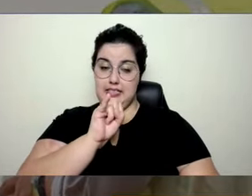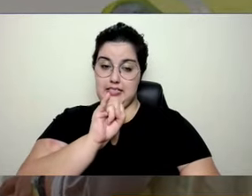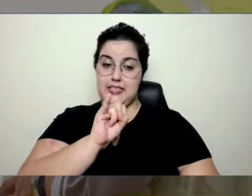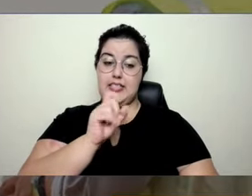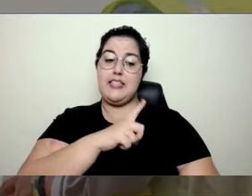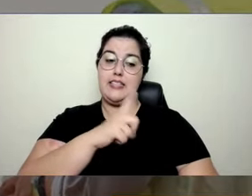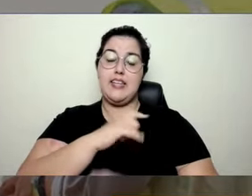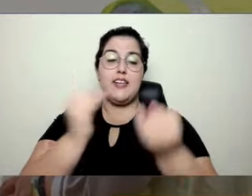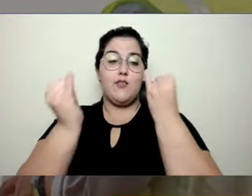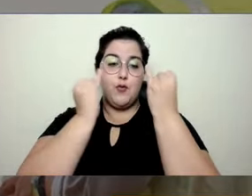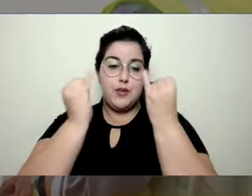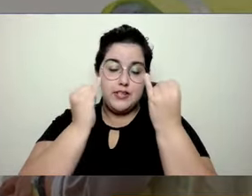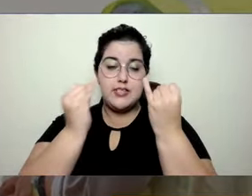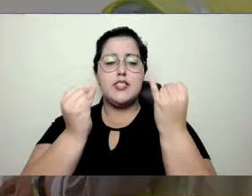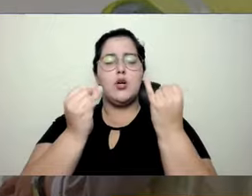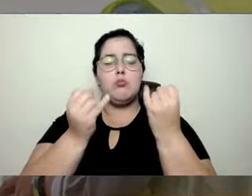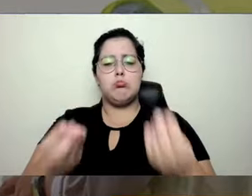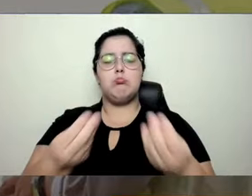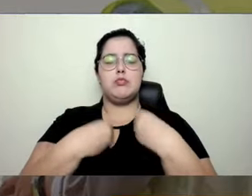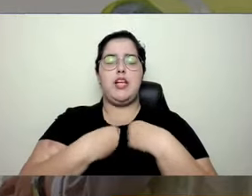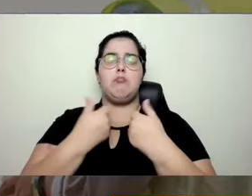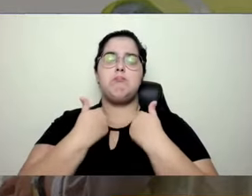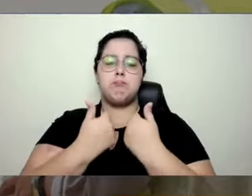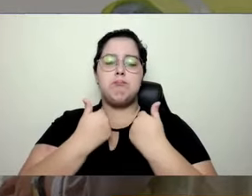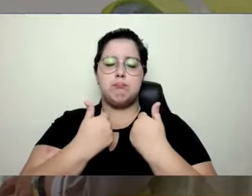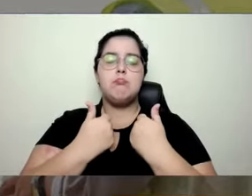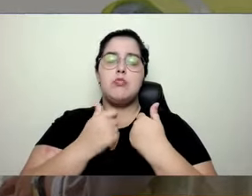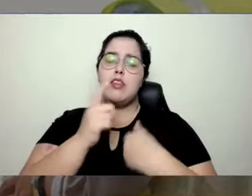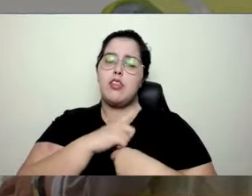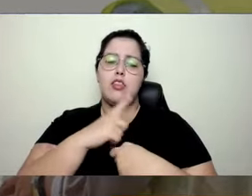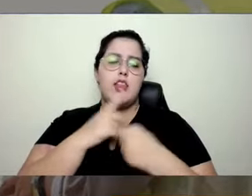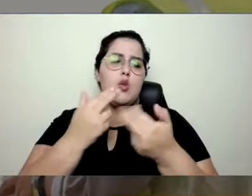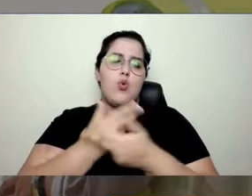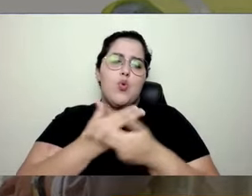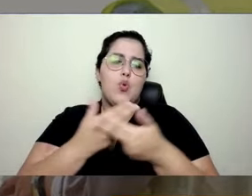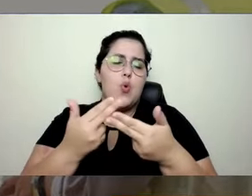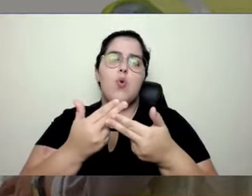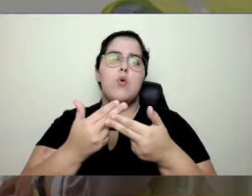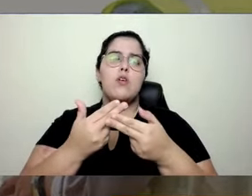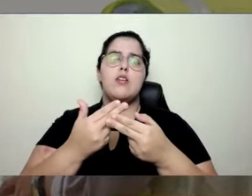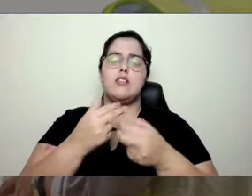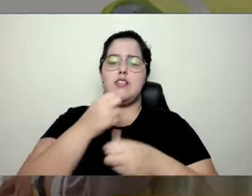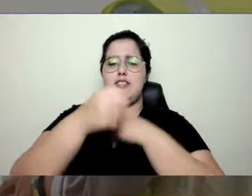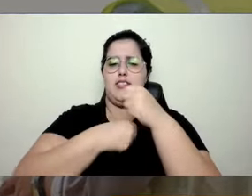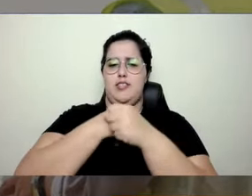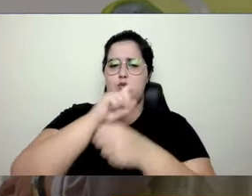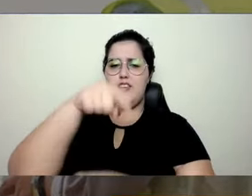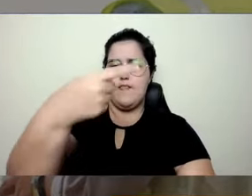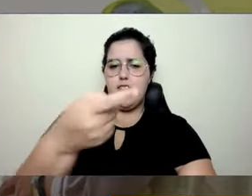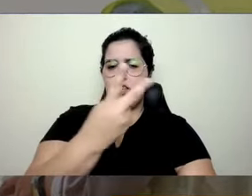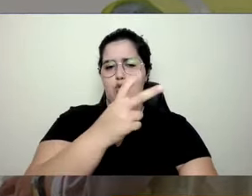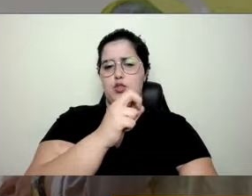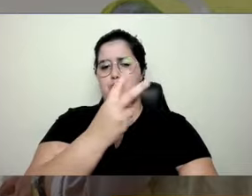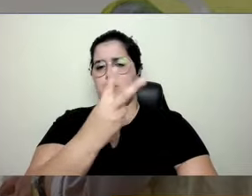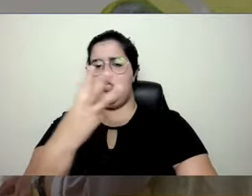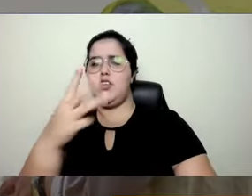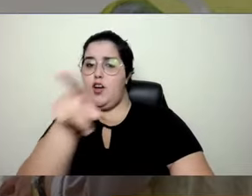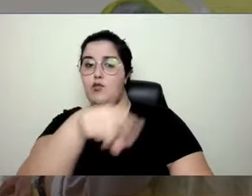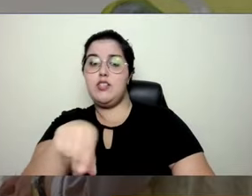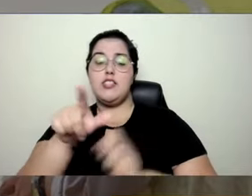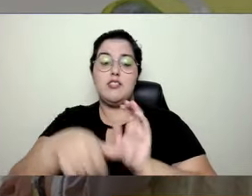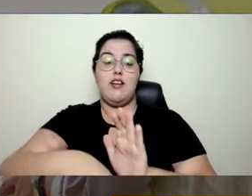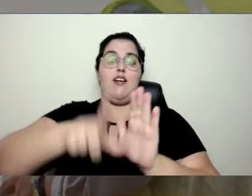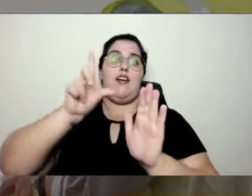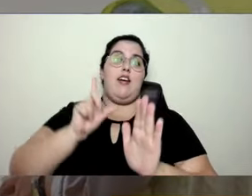informações que garantam para vocês algumas coisas que estão vindo para o próximo ano, para o ano que vem, vocês já saem na frente de